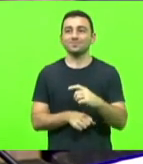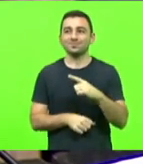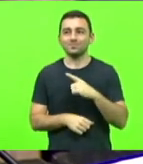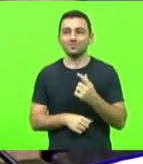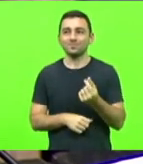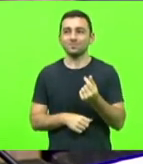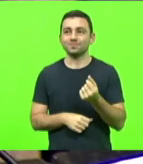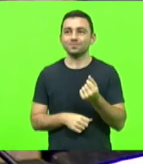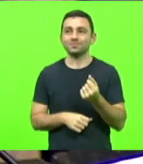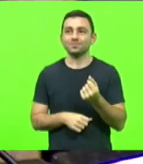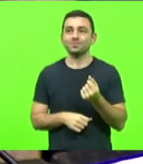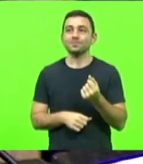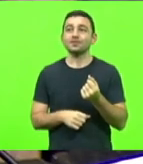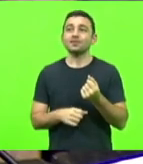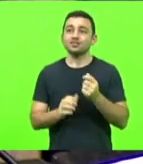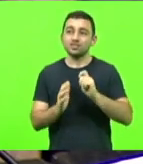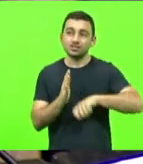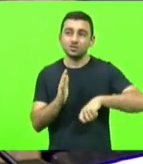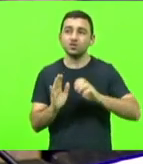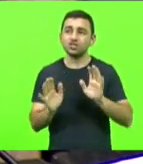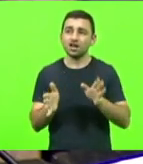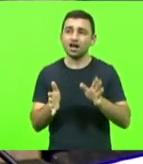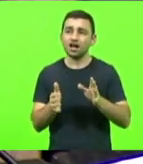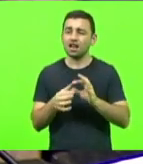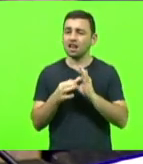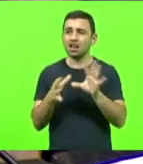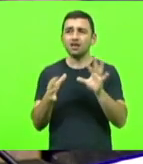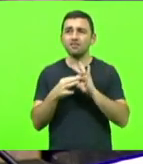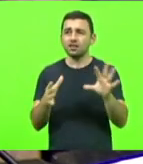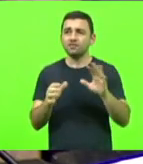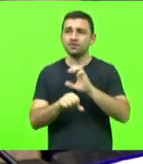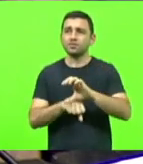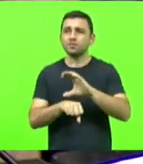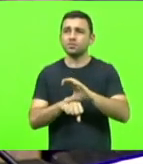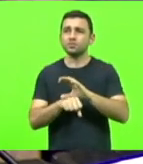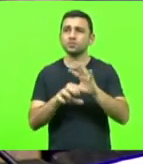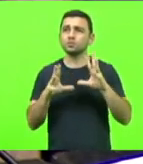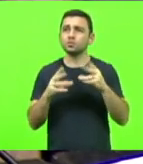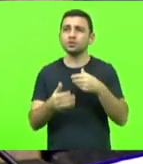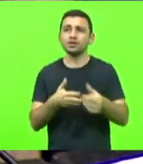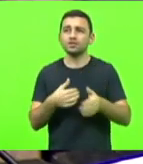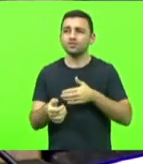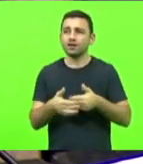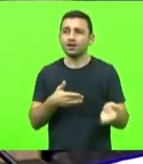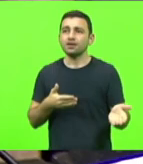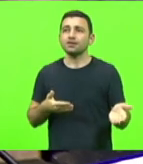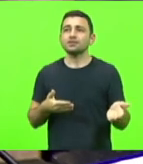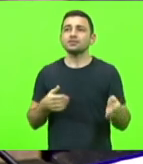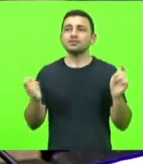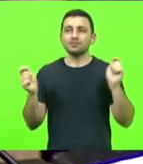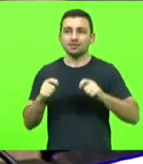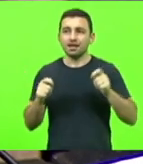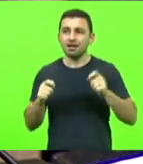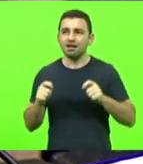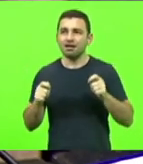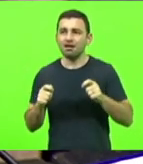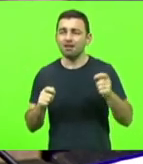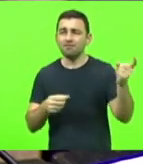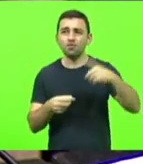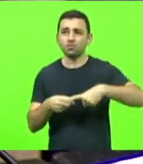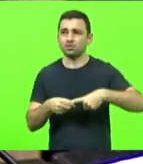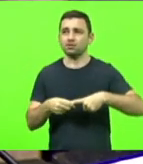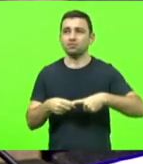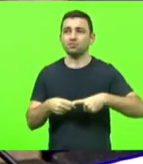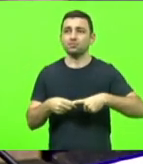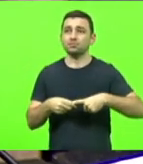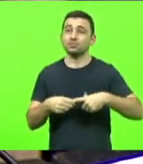assinou um adreferendo, deixando livre para que os cursos que quisessem retornar, pudessem retornar. Agora, depende dos